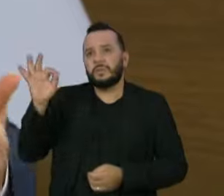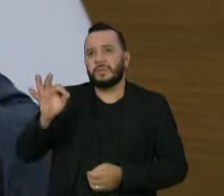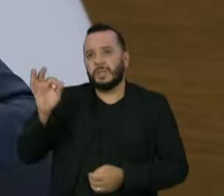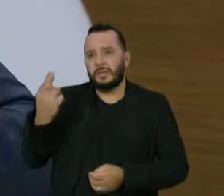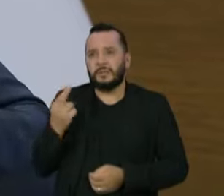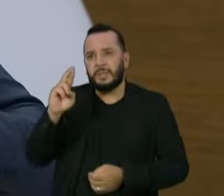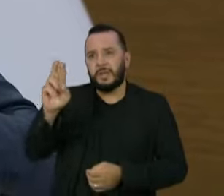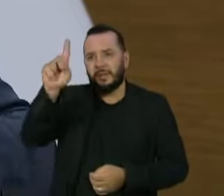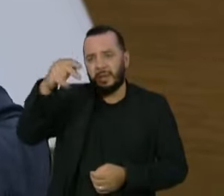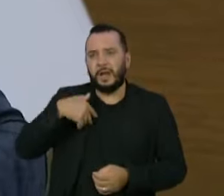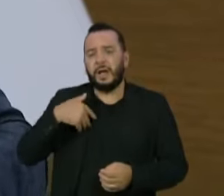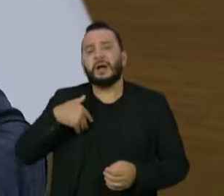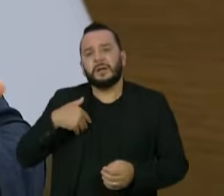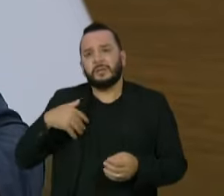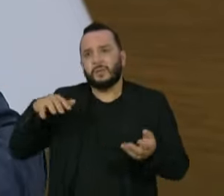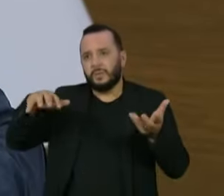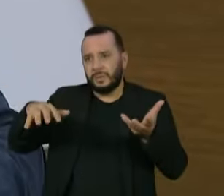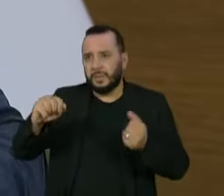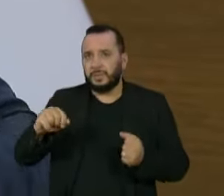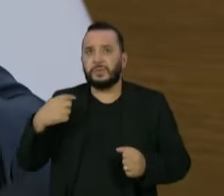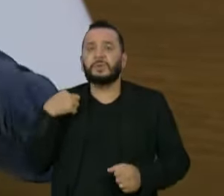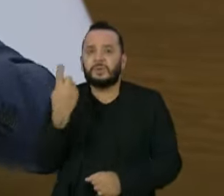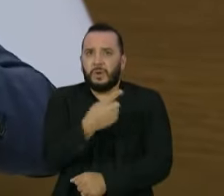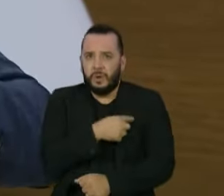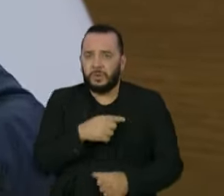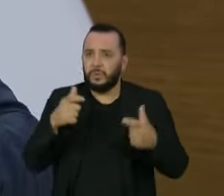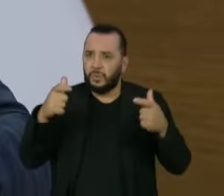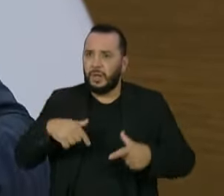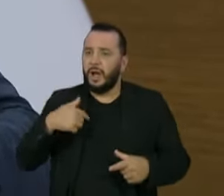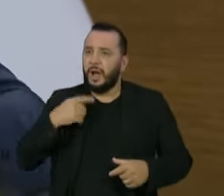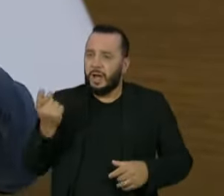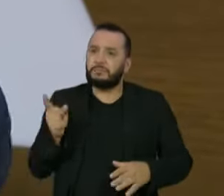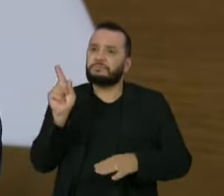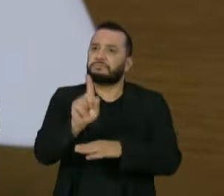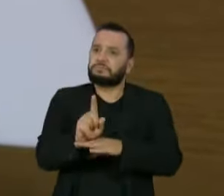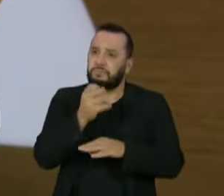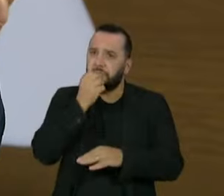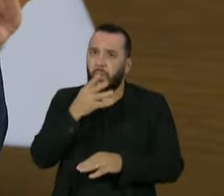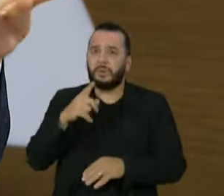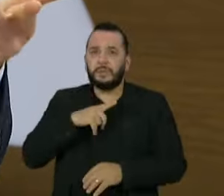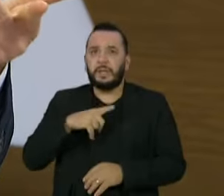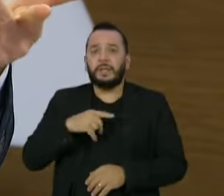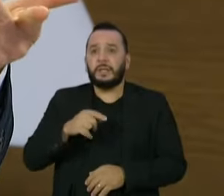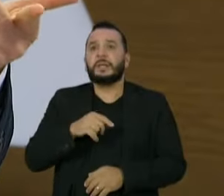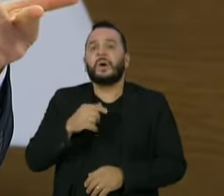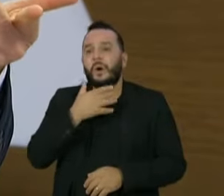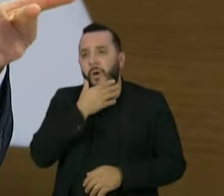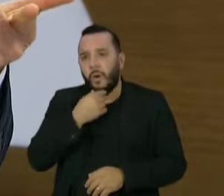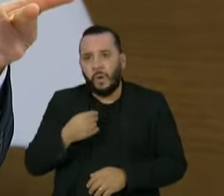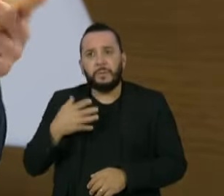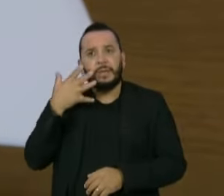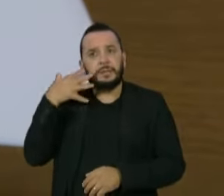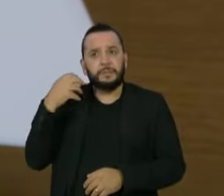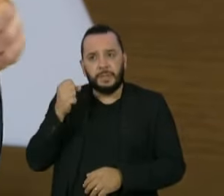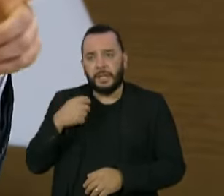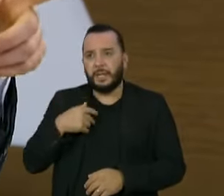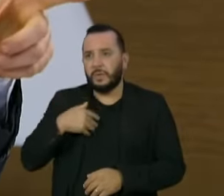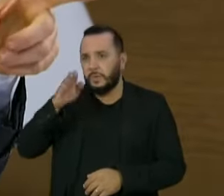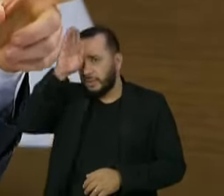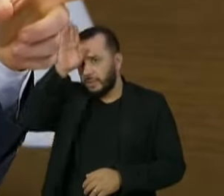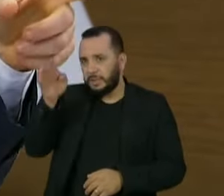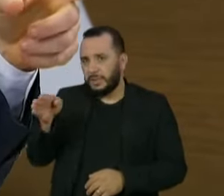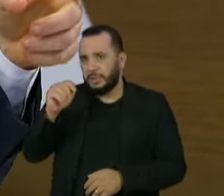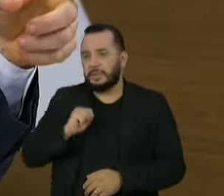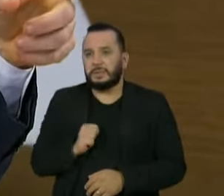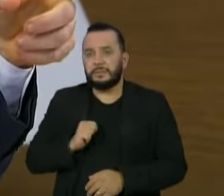É claro que nós temos a ocupação de um espaço privilegiado e aqui nós temos que reconhecer homens, brancos, cis. E vira e mexe,